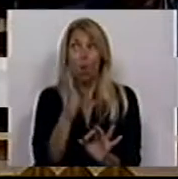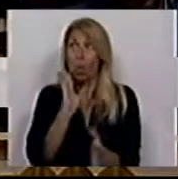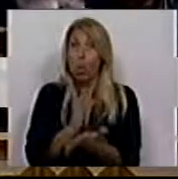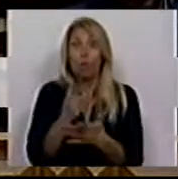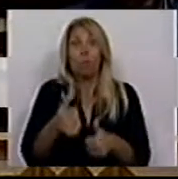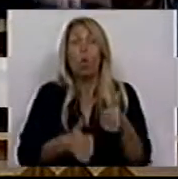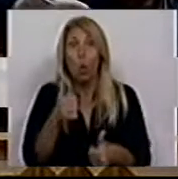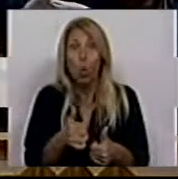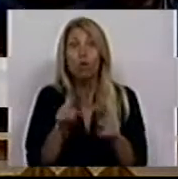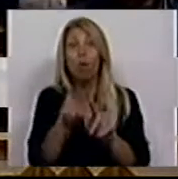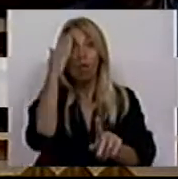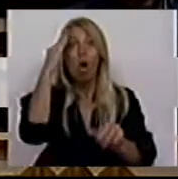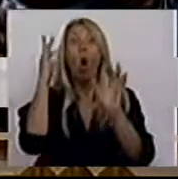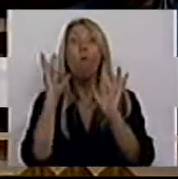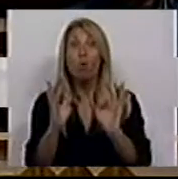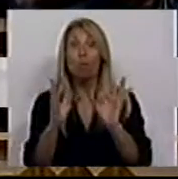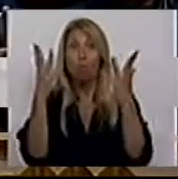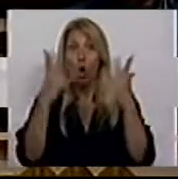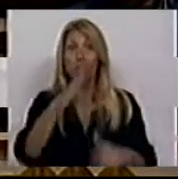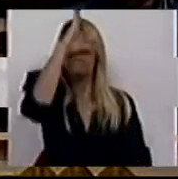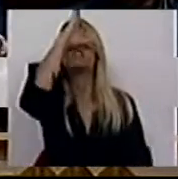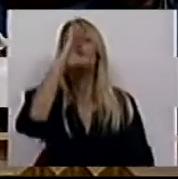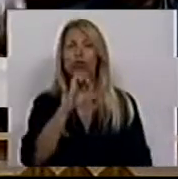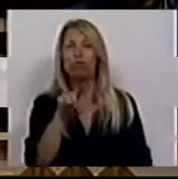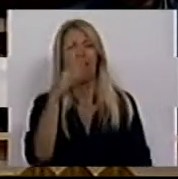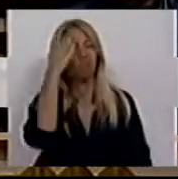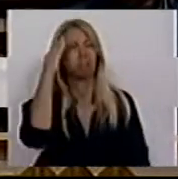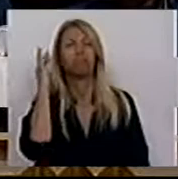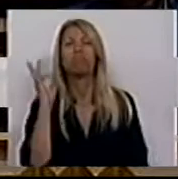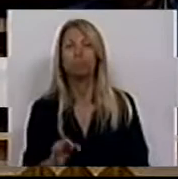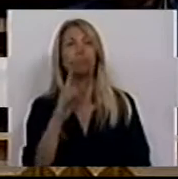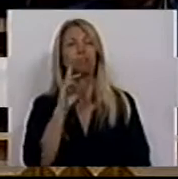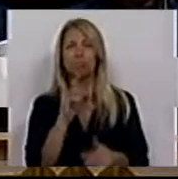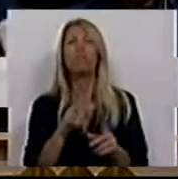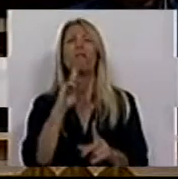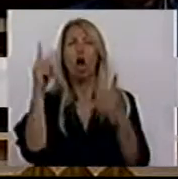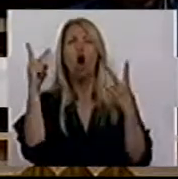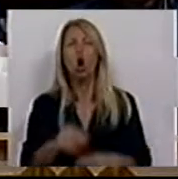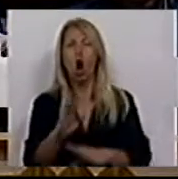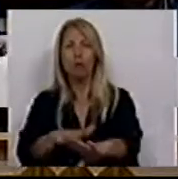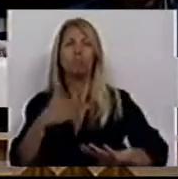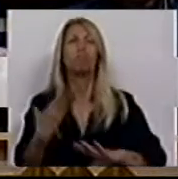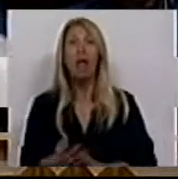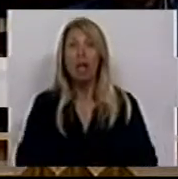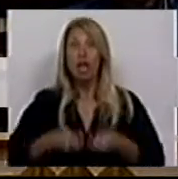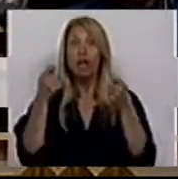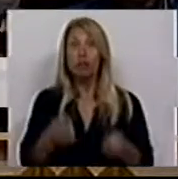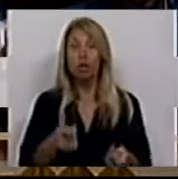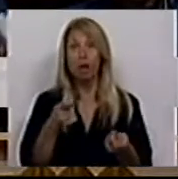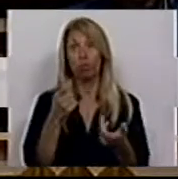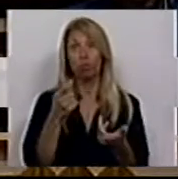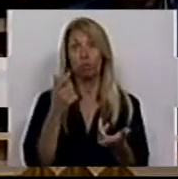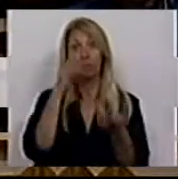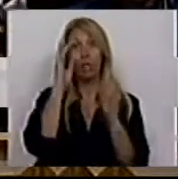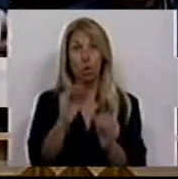Orçamento de Estado, que aí virá, vai aumentar o corte, vai aumentar o desinvestimento na educação pública. E o